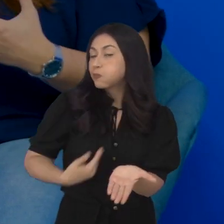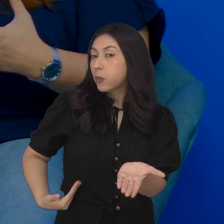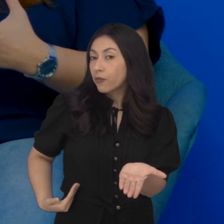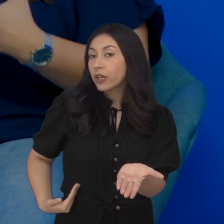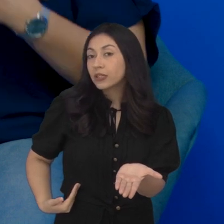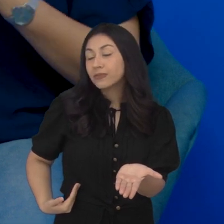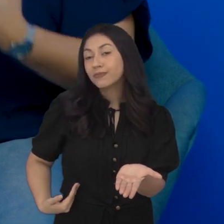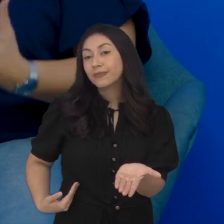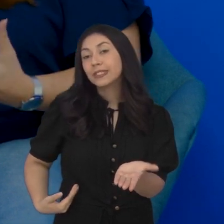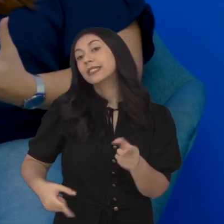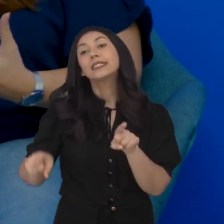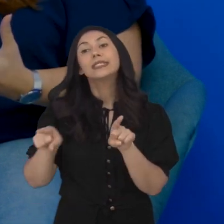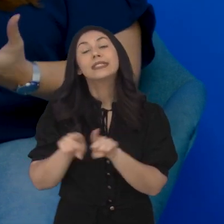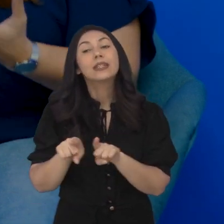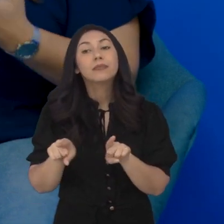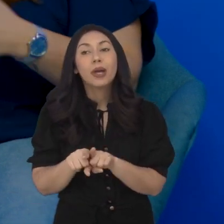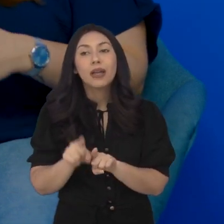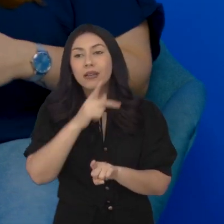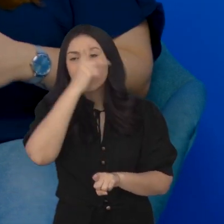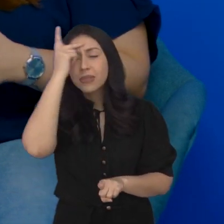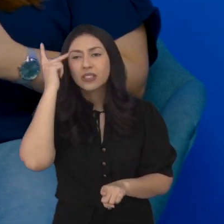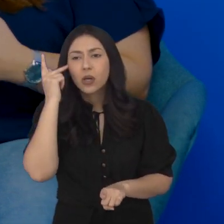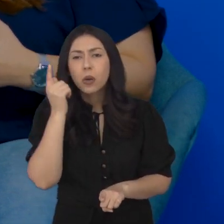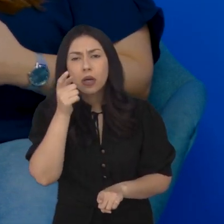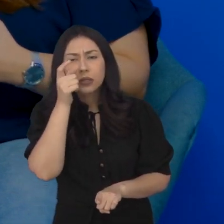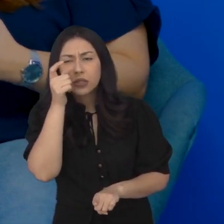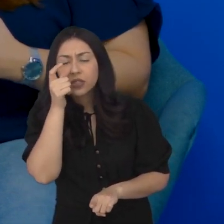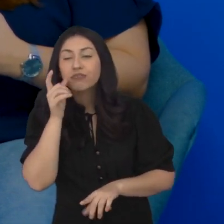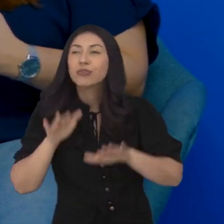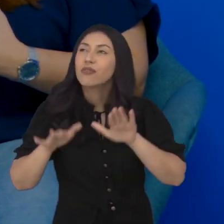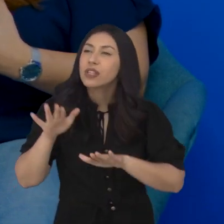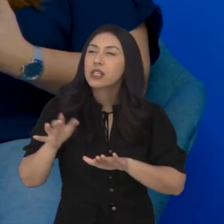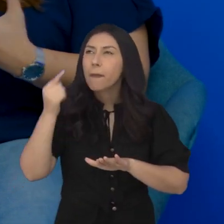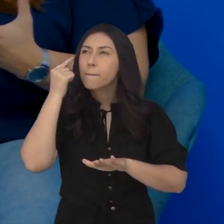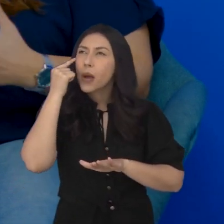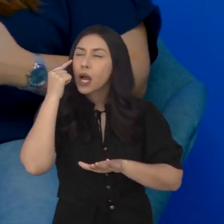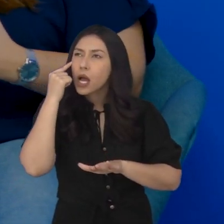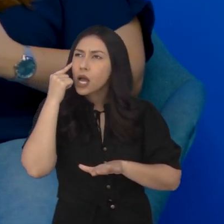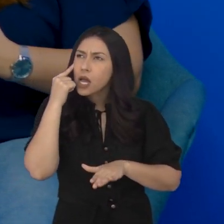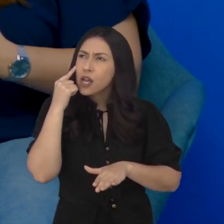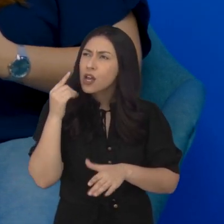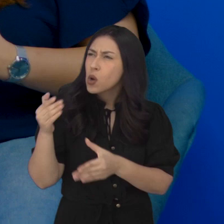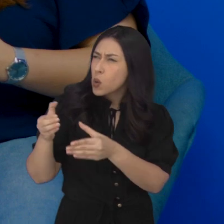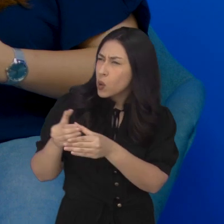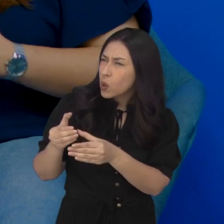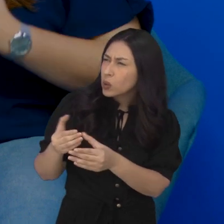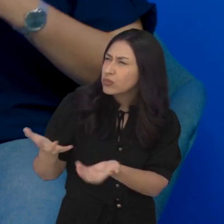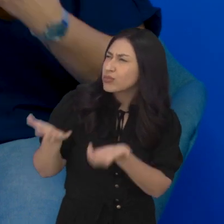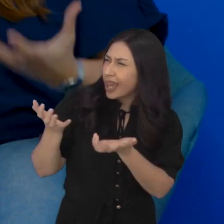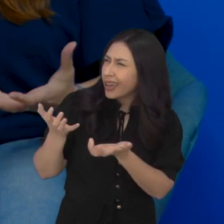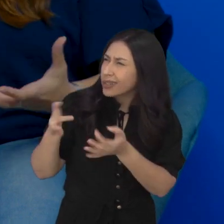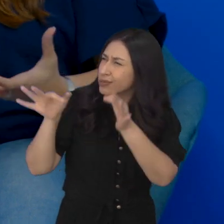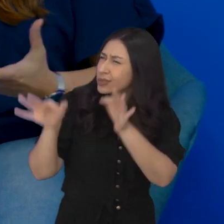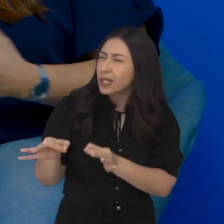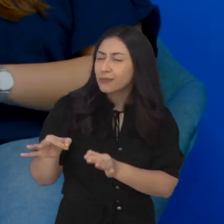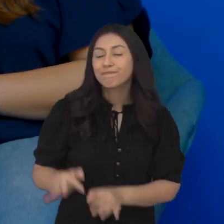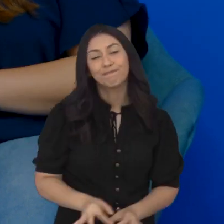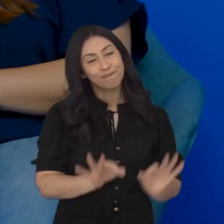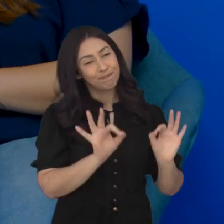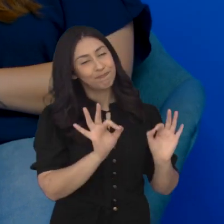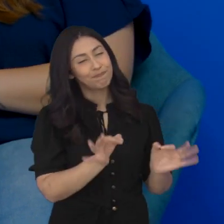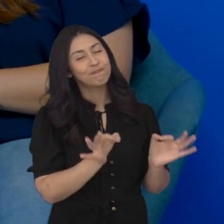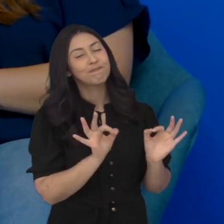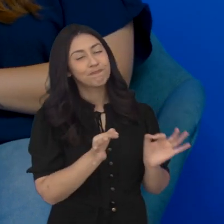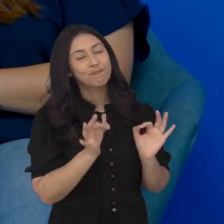todos os processos, a gente depende deles. E também, até para quem está assistindo, de repente, pensar realmente quero fazer um concurso público, essa carreira é para mim, né?